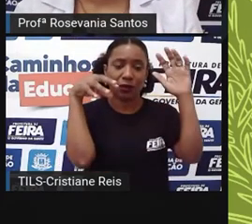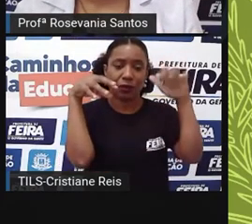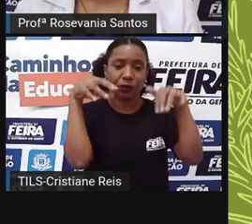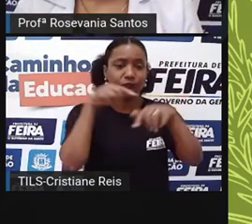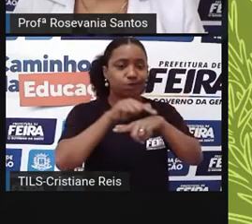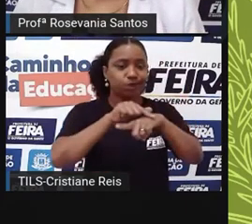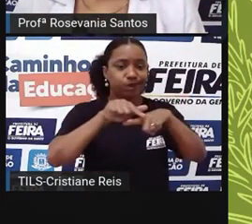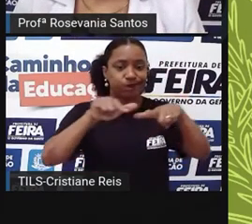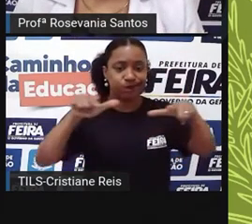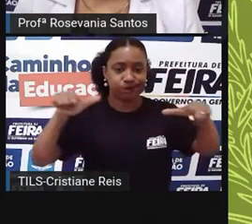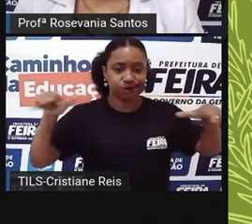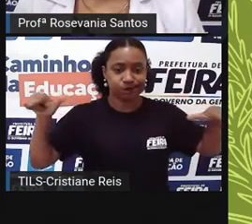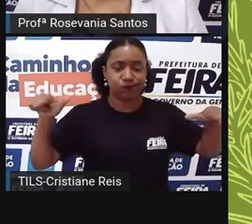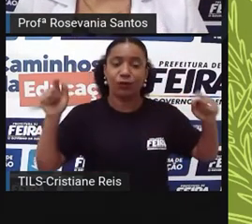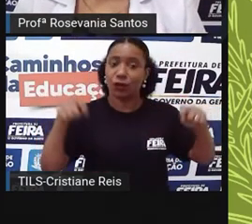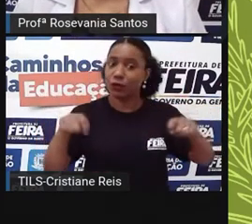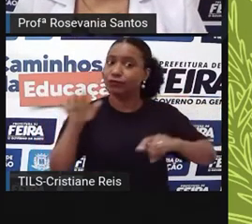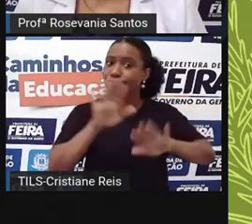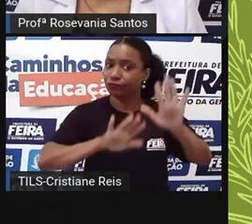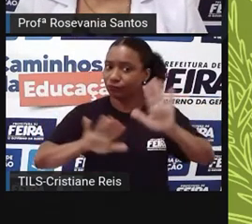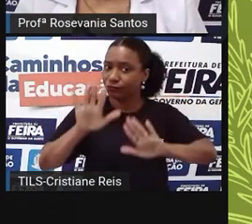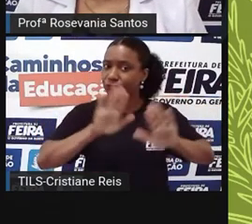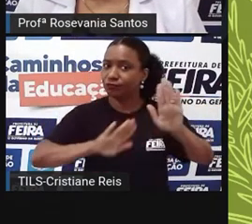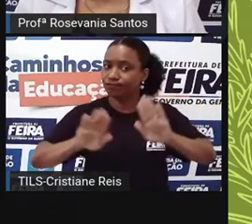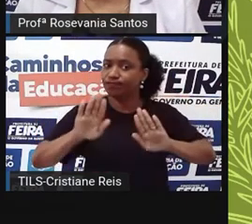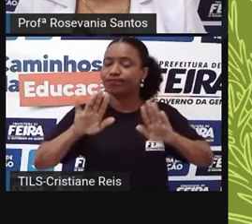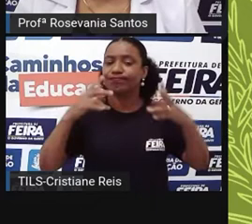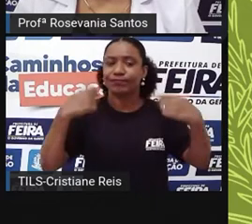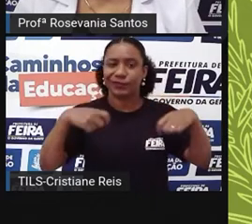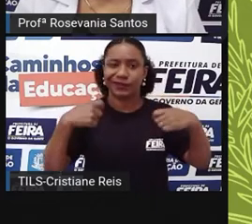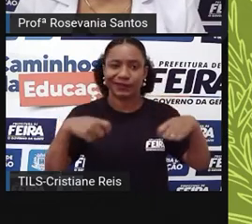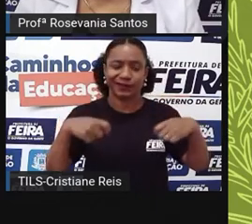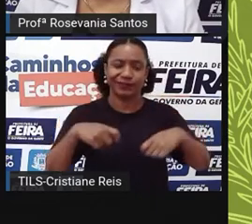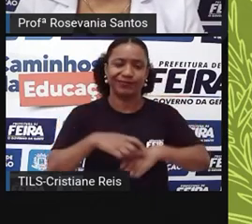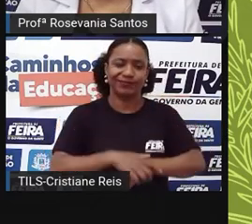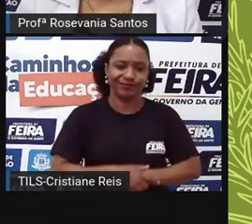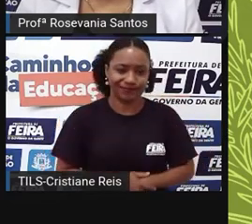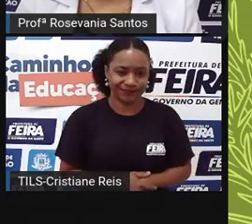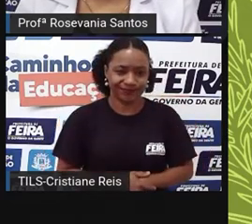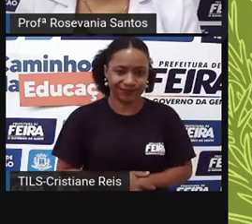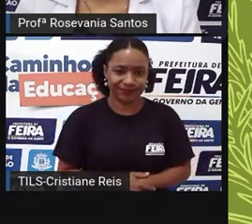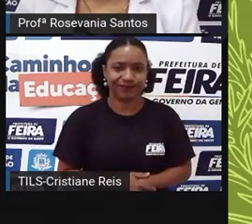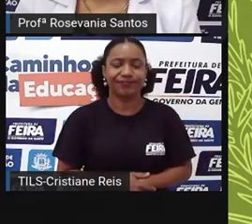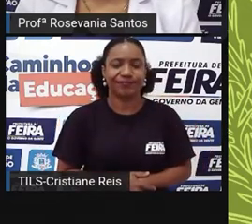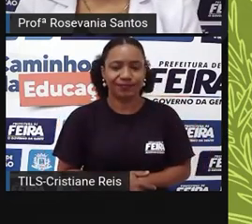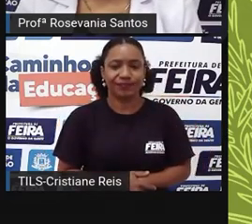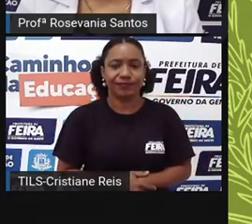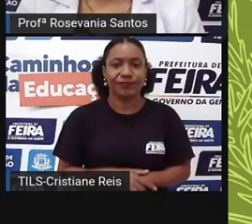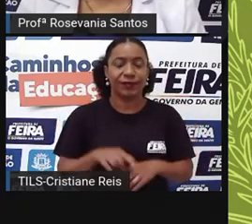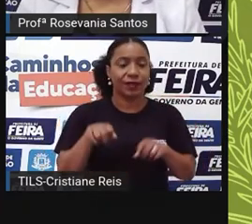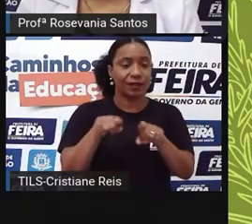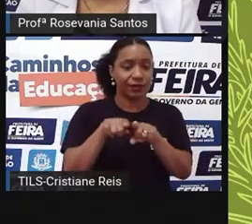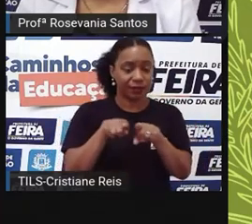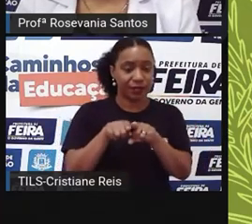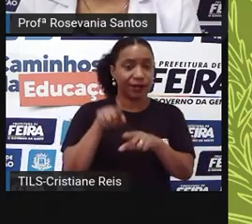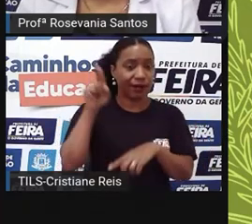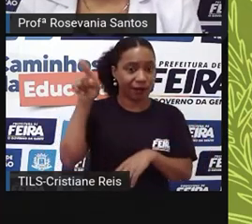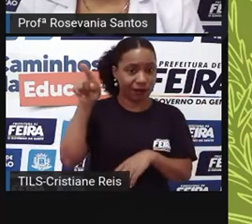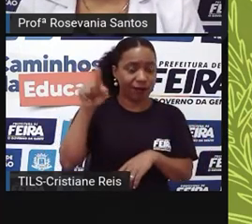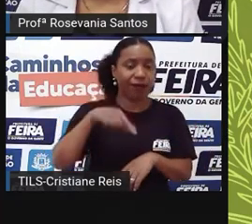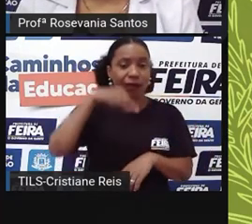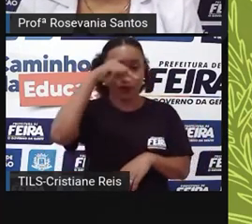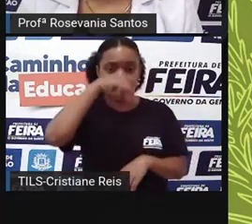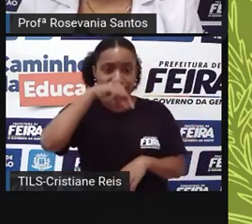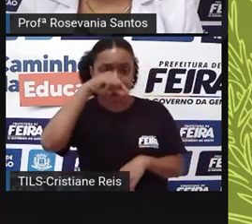grande com relação a isso, né? Na realidade, regiões do Peru, da Bolívia, desenvolveu uma das grandes